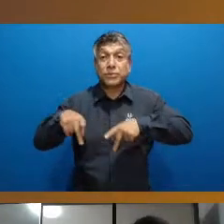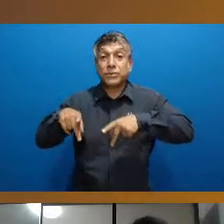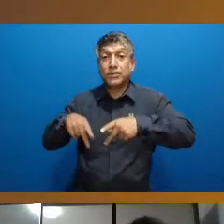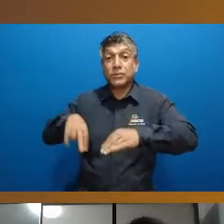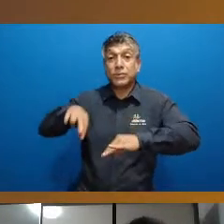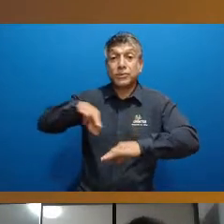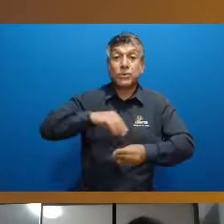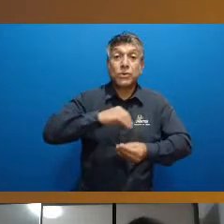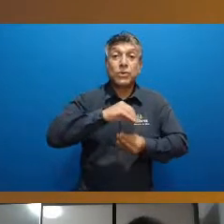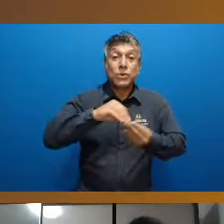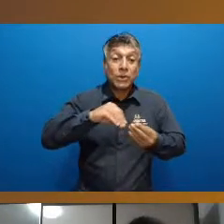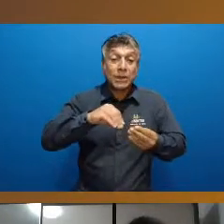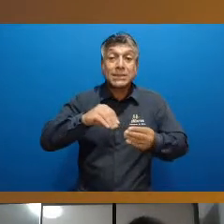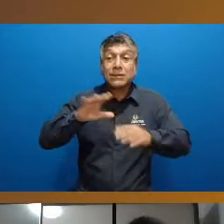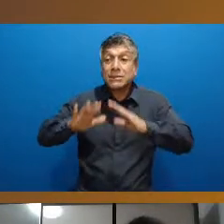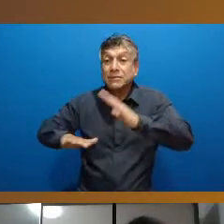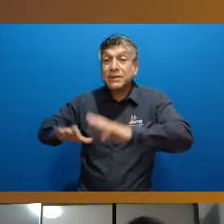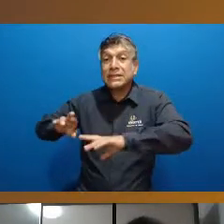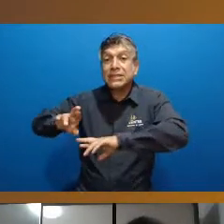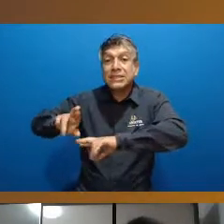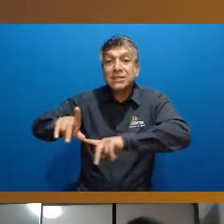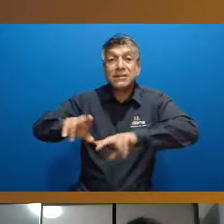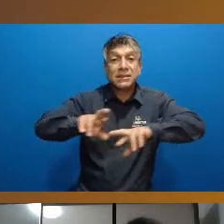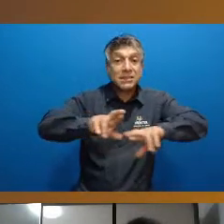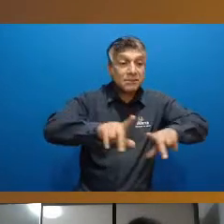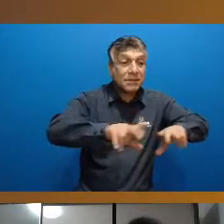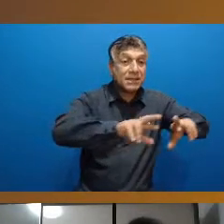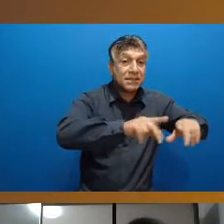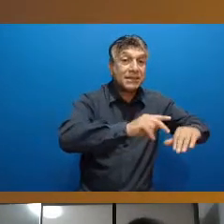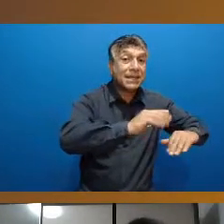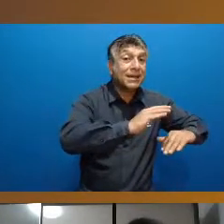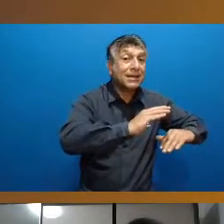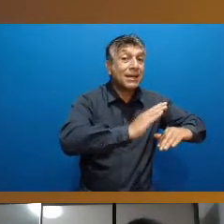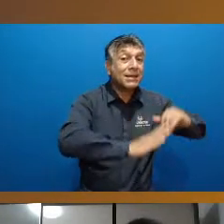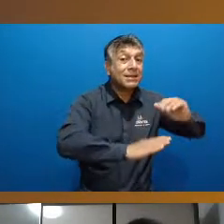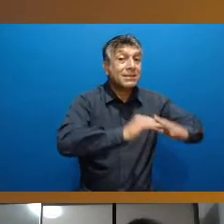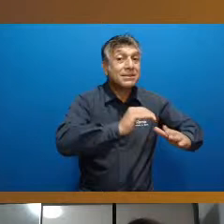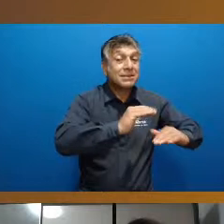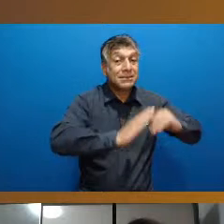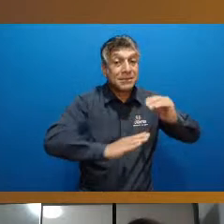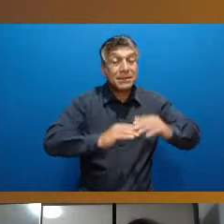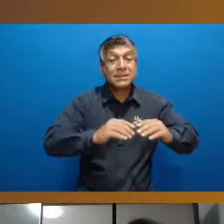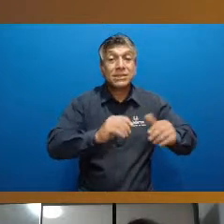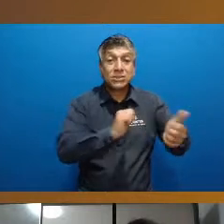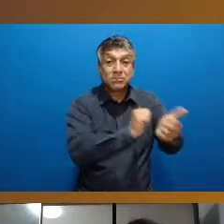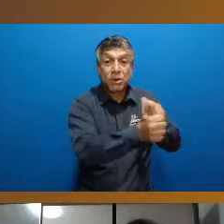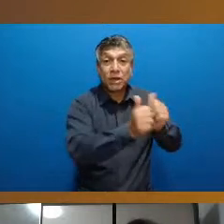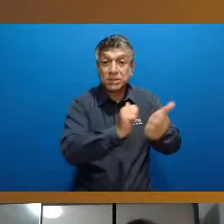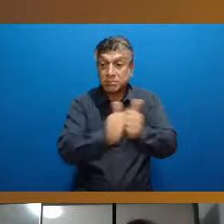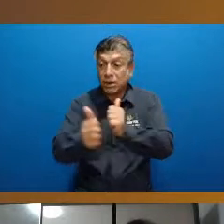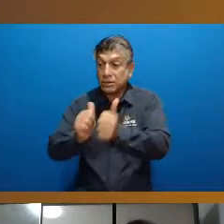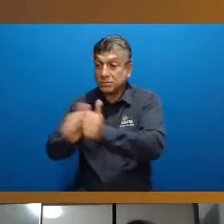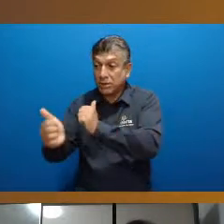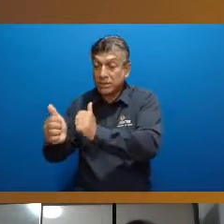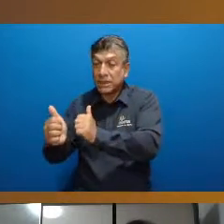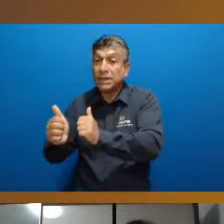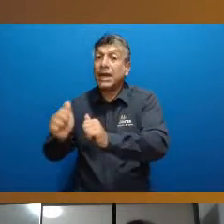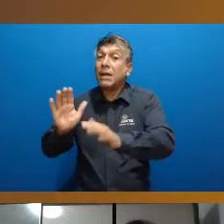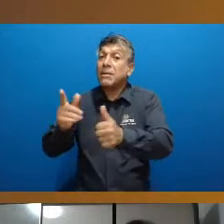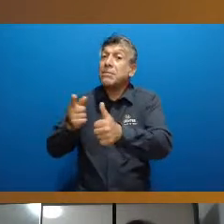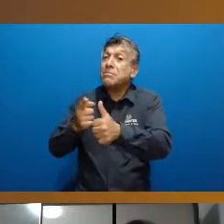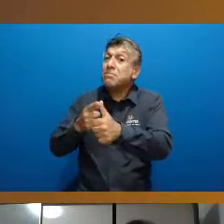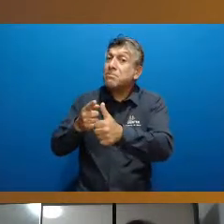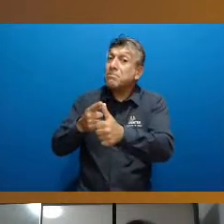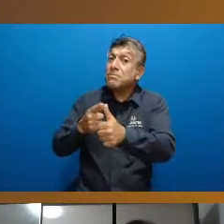dentro das diversas modalidades esportivas só deve ser cobrado após a maturação das